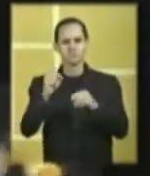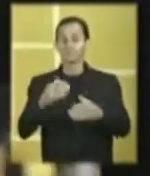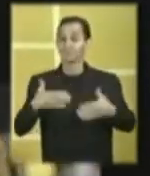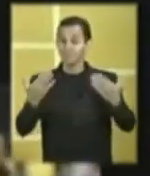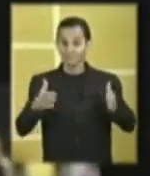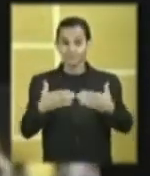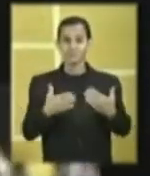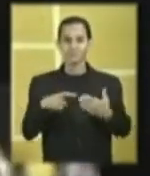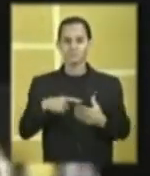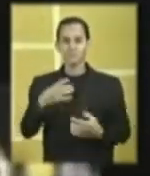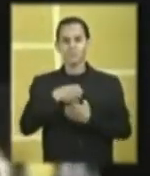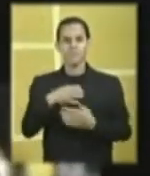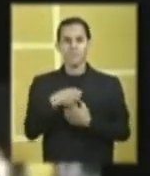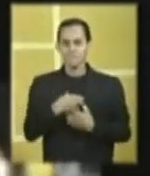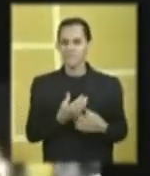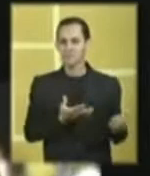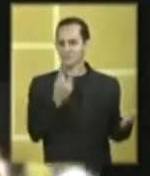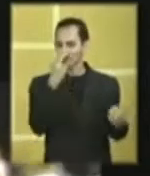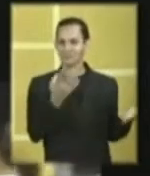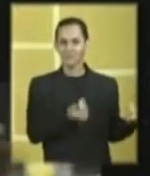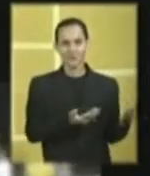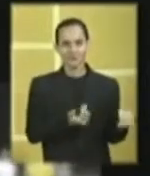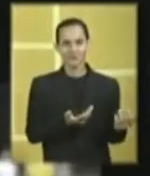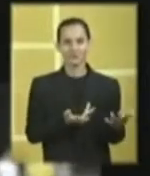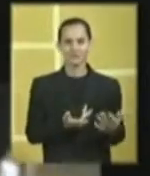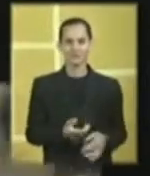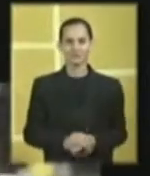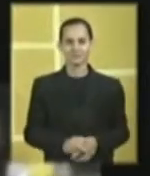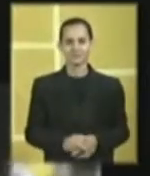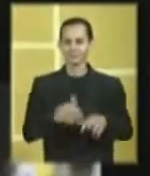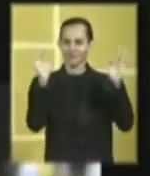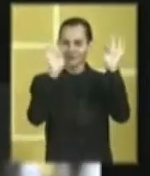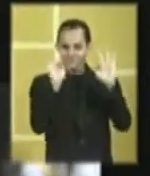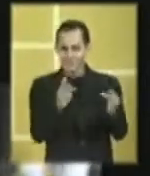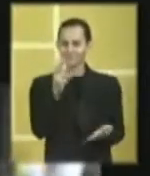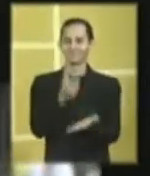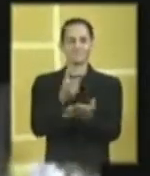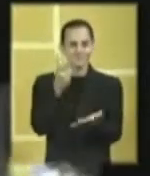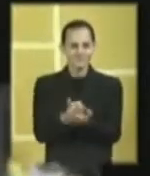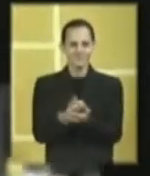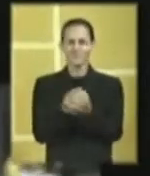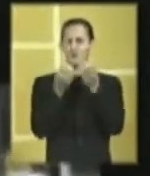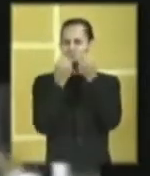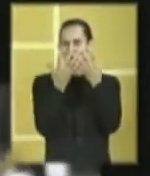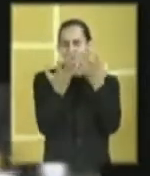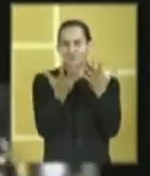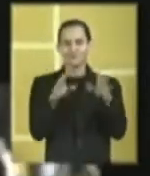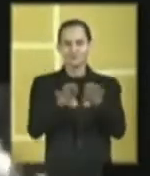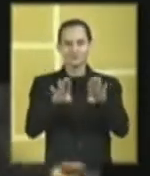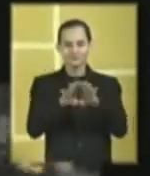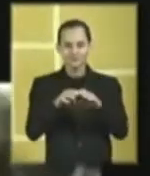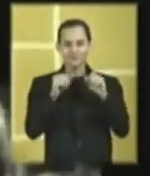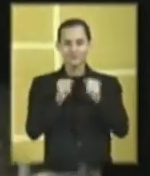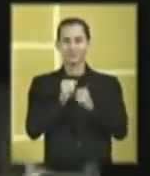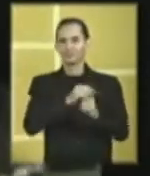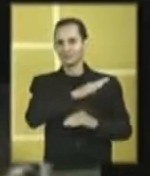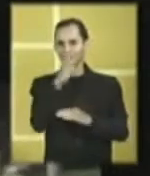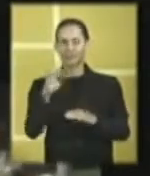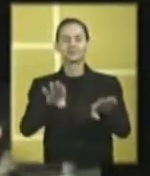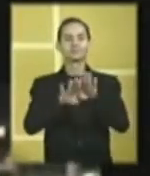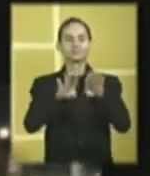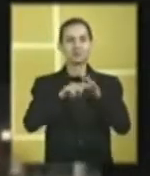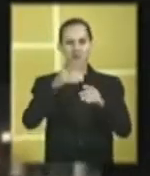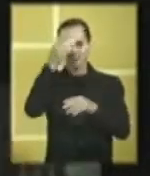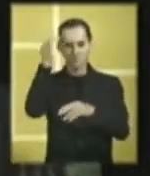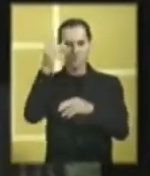animada, me sentindo mais jovem, estou feliz mesmo. Ah, estou achando tão bom, assim posso mais tempo. E